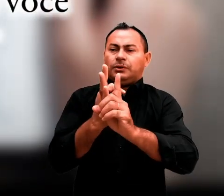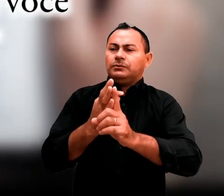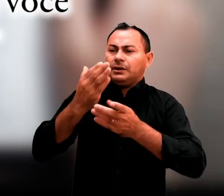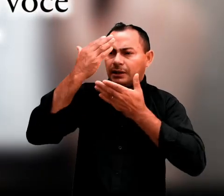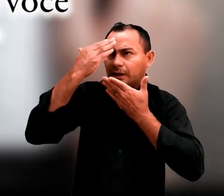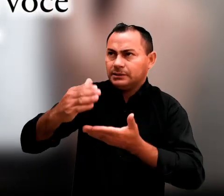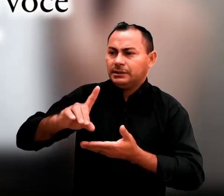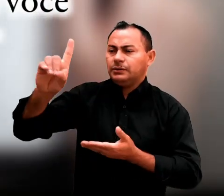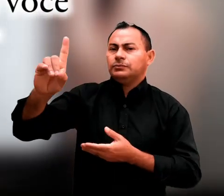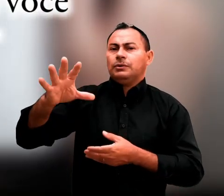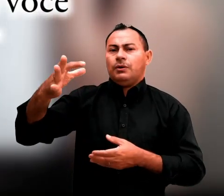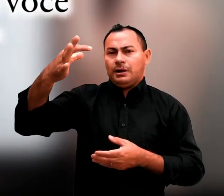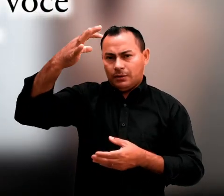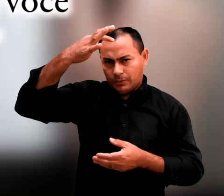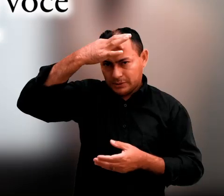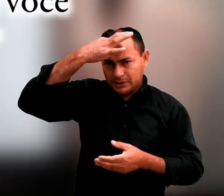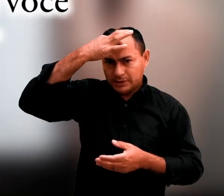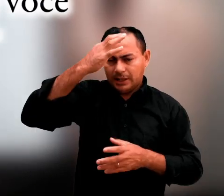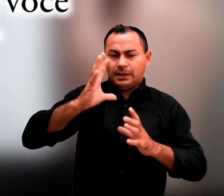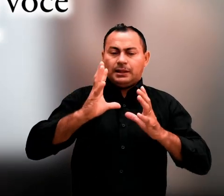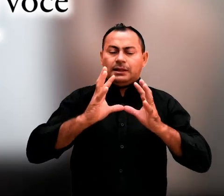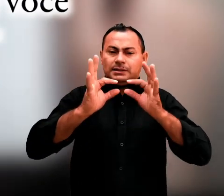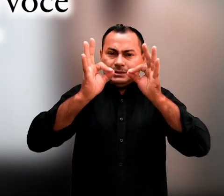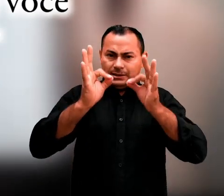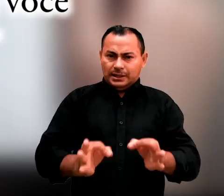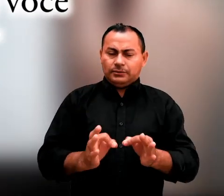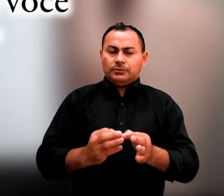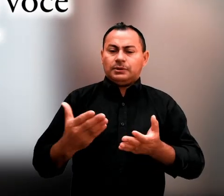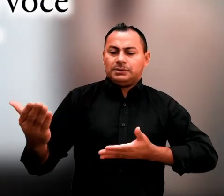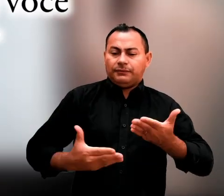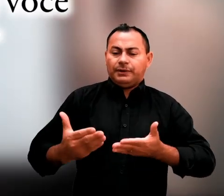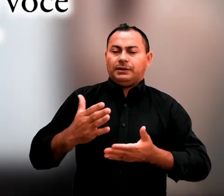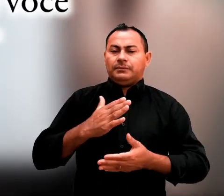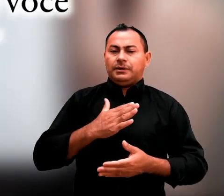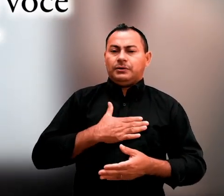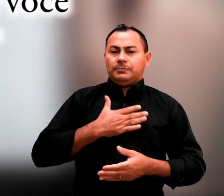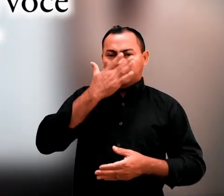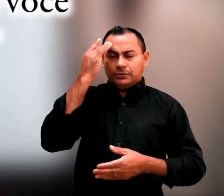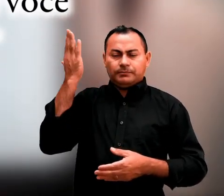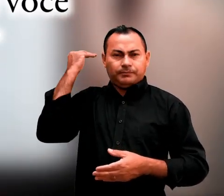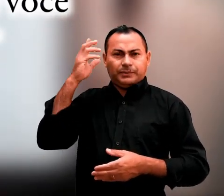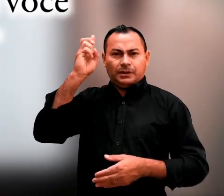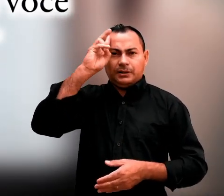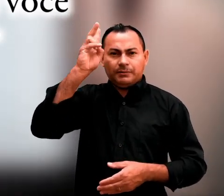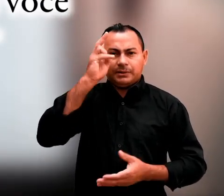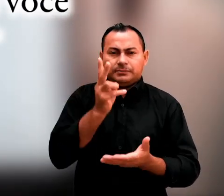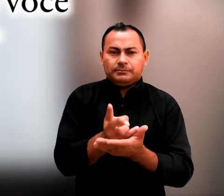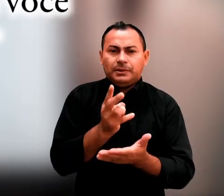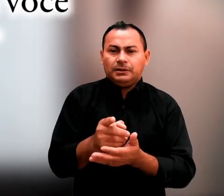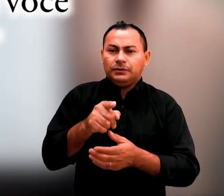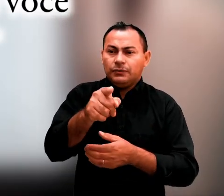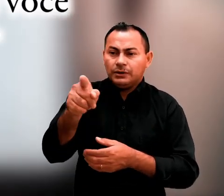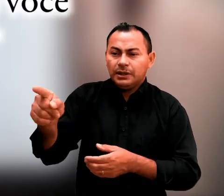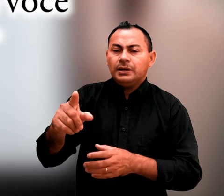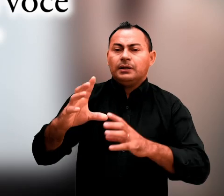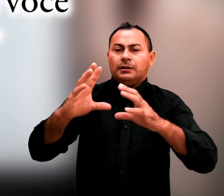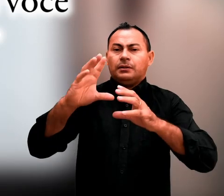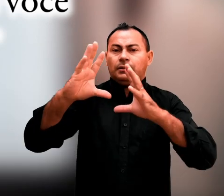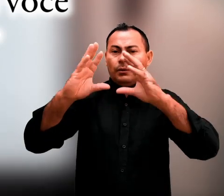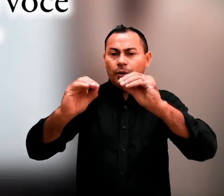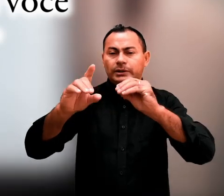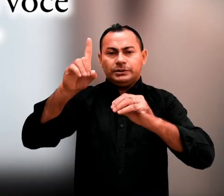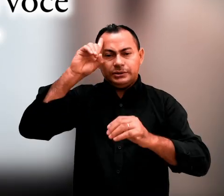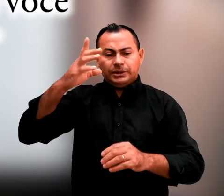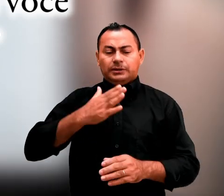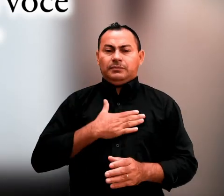Deus a quem sirvo com a consciência limpa, como serviram os meus antepassados ao lembrar-me constantemente de você noite e